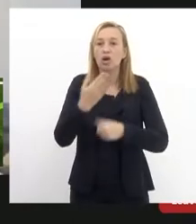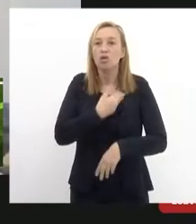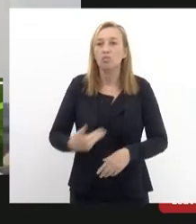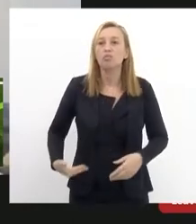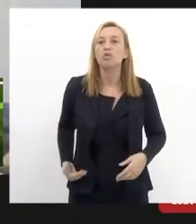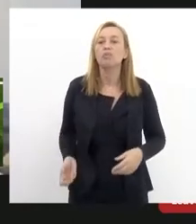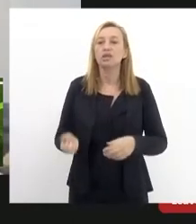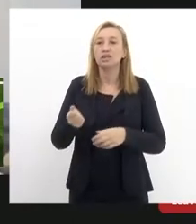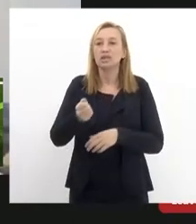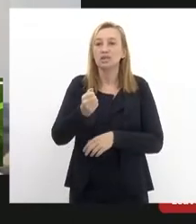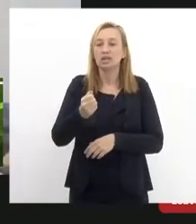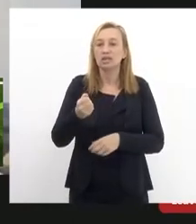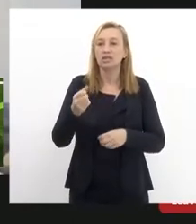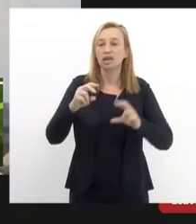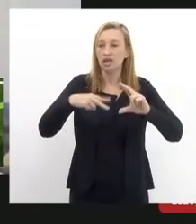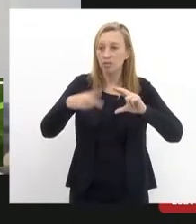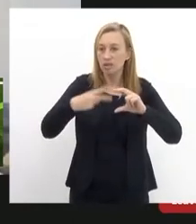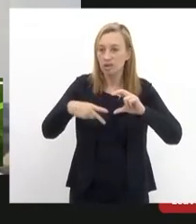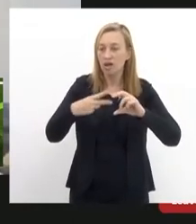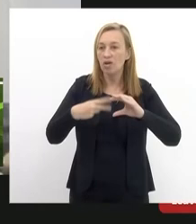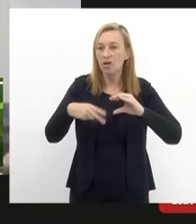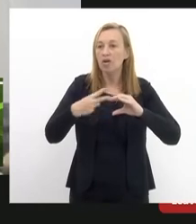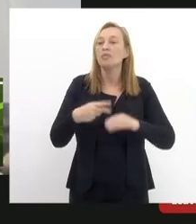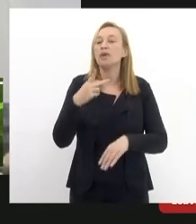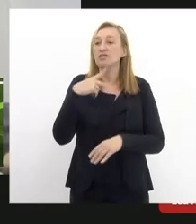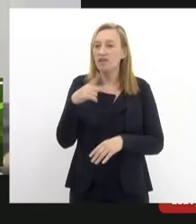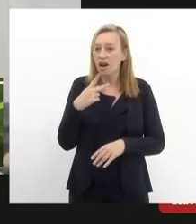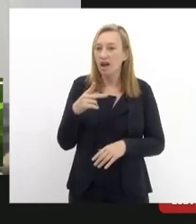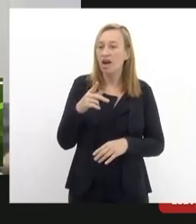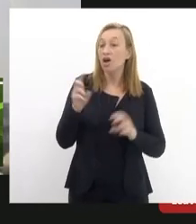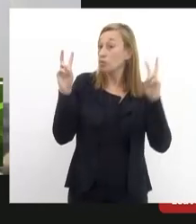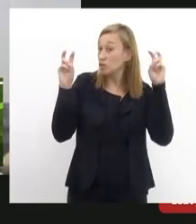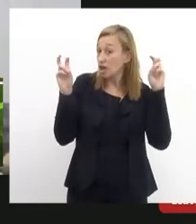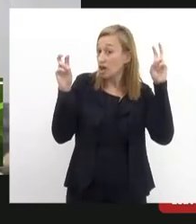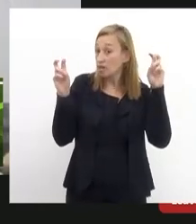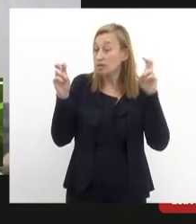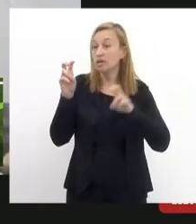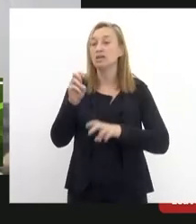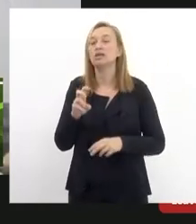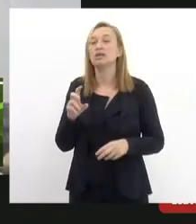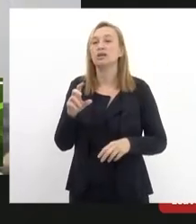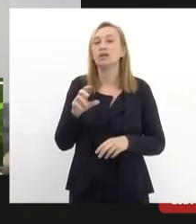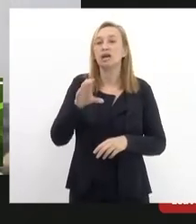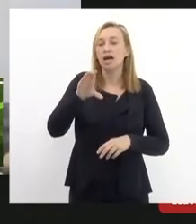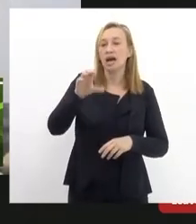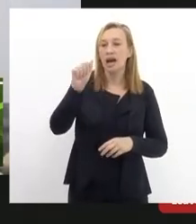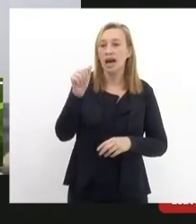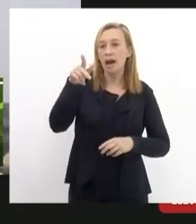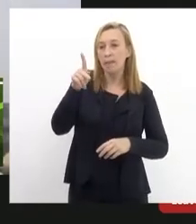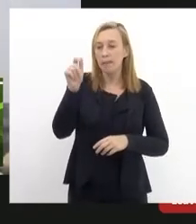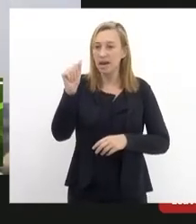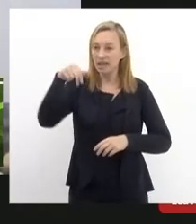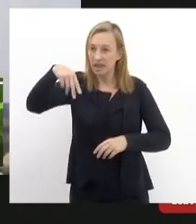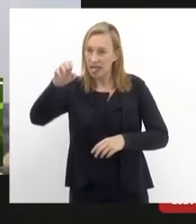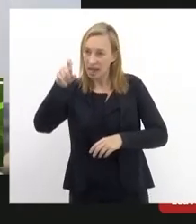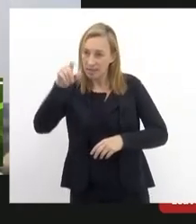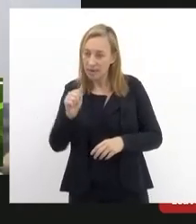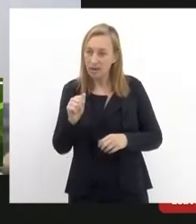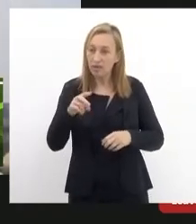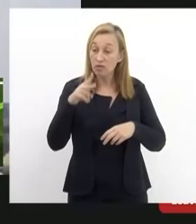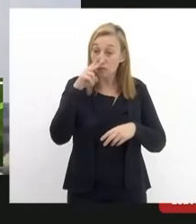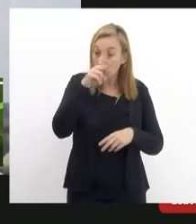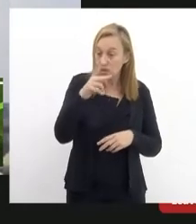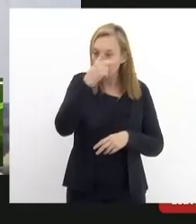para nós tratarmos na audiência pública do tema do Palácio Gustavo Capanema força ao pessoal de Santa